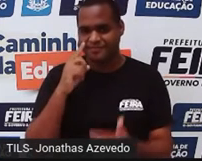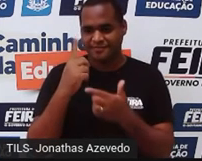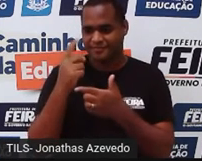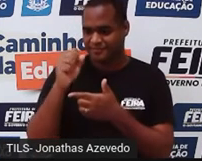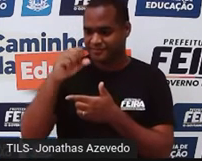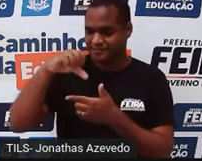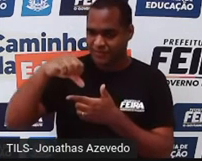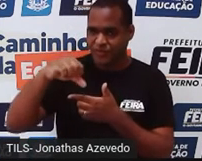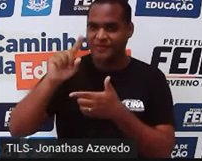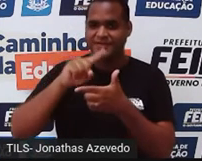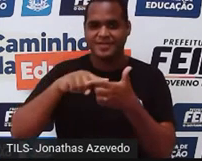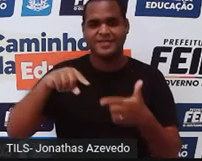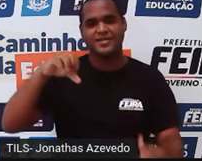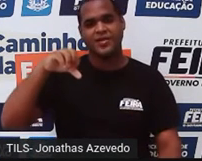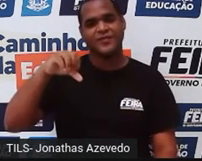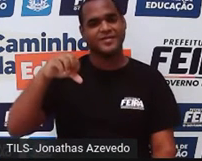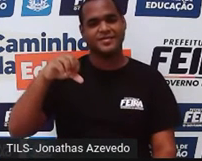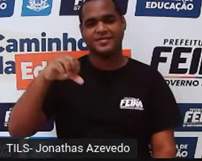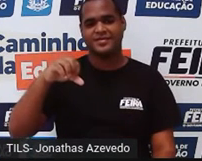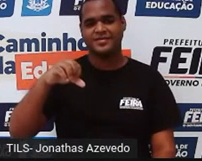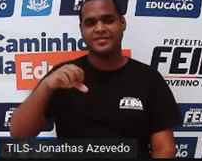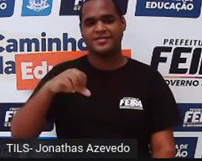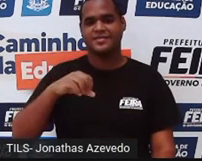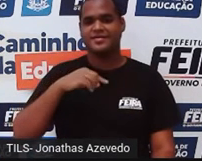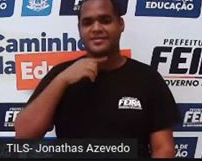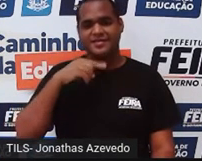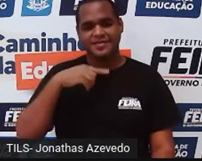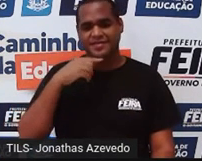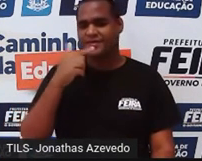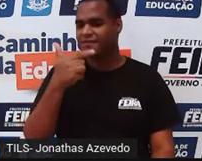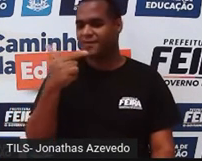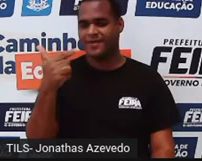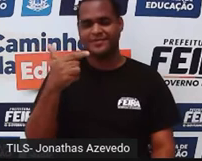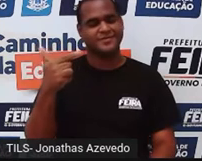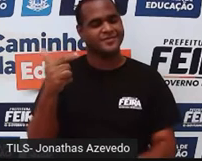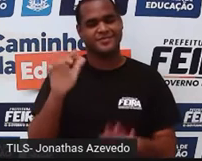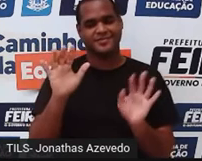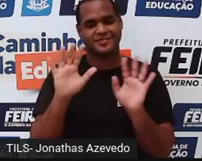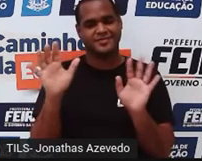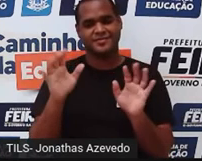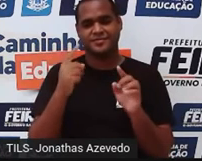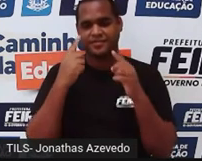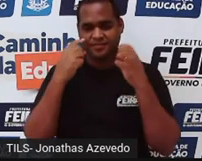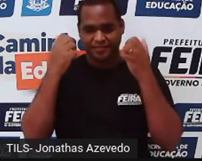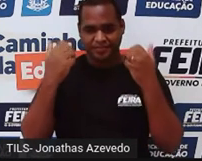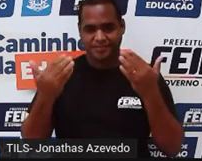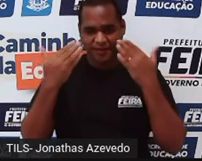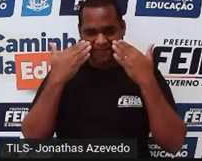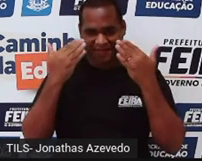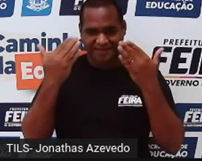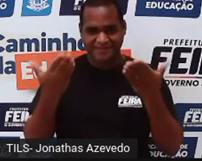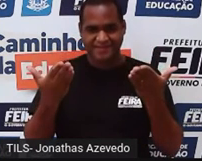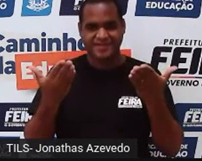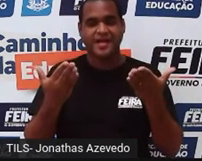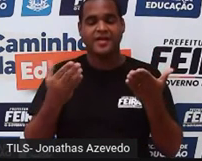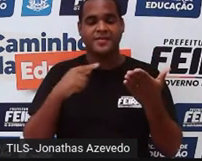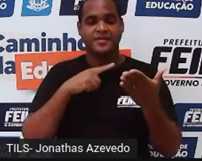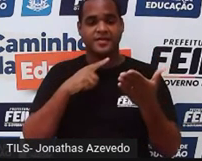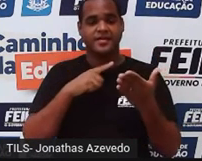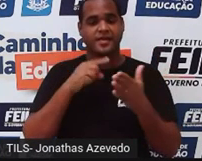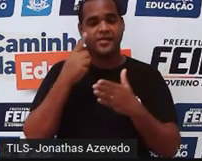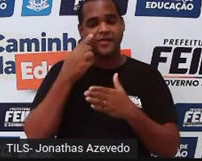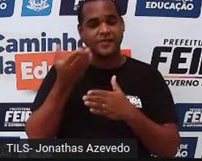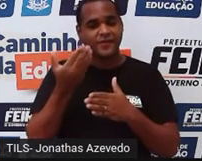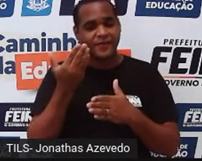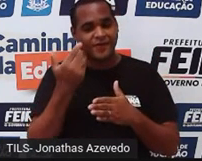189 por 9 não dá 22. E eu vou mostrar para você agora. Bora